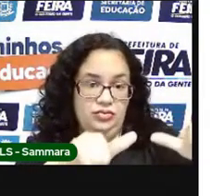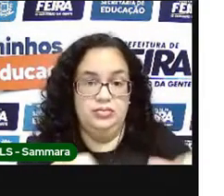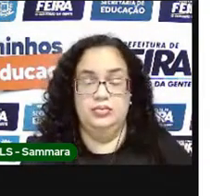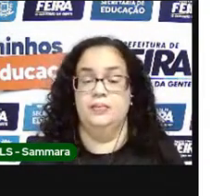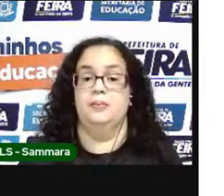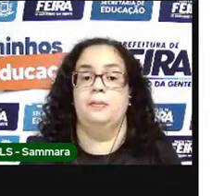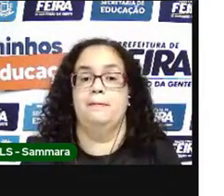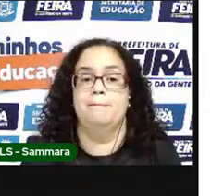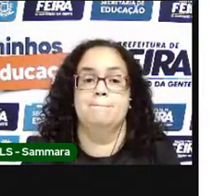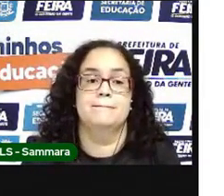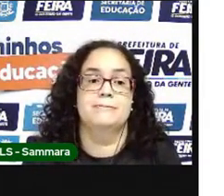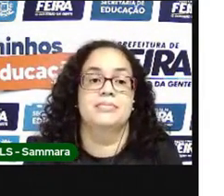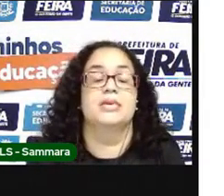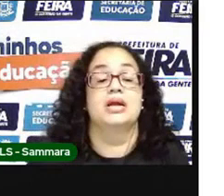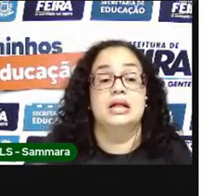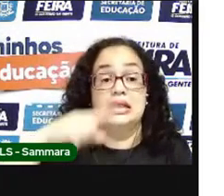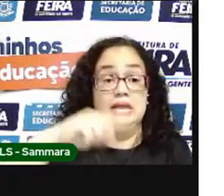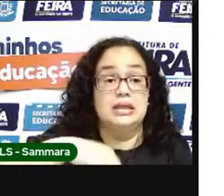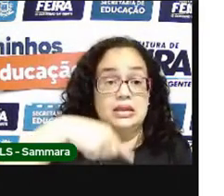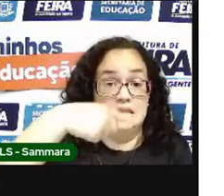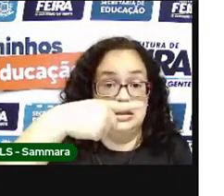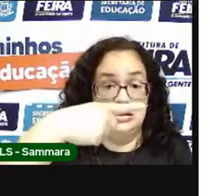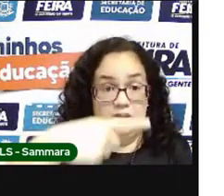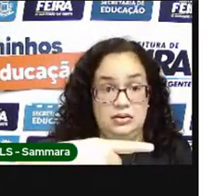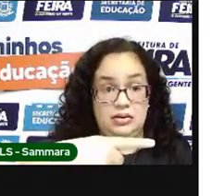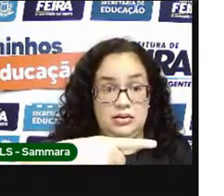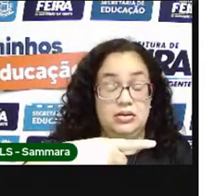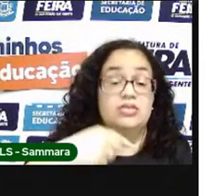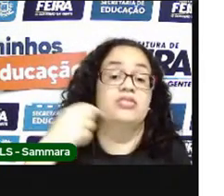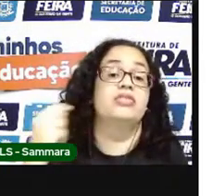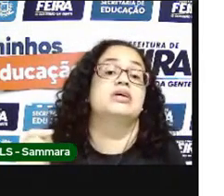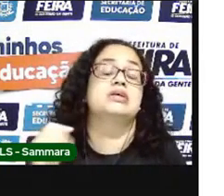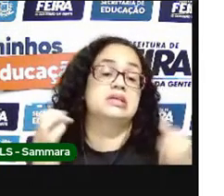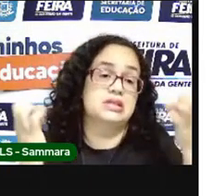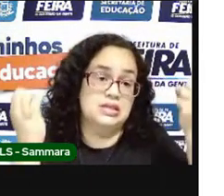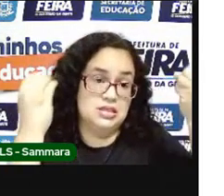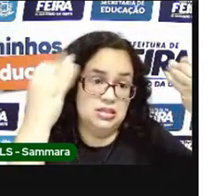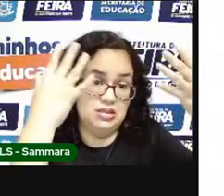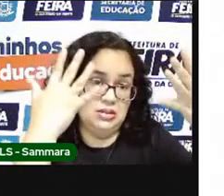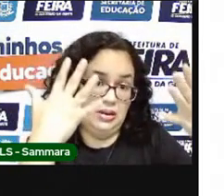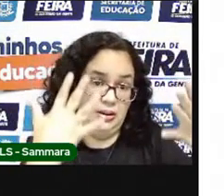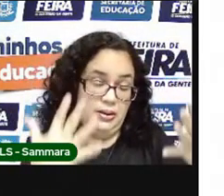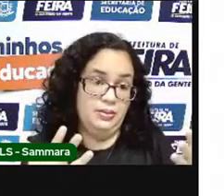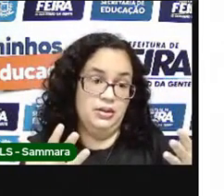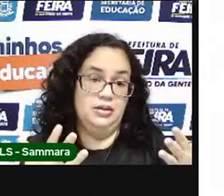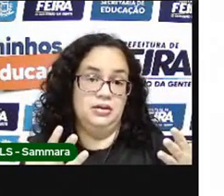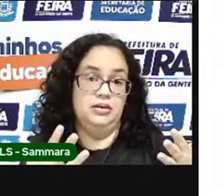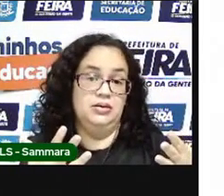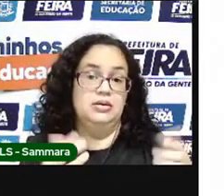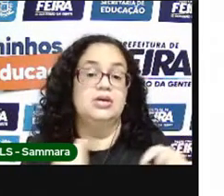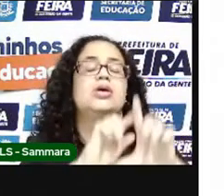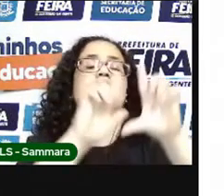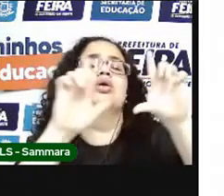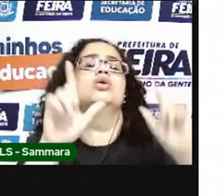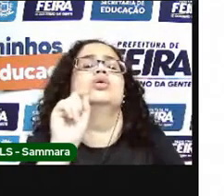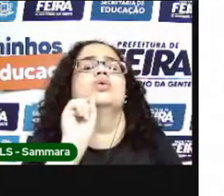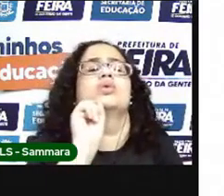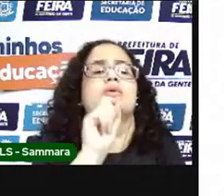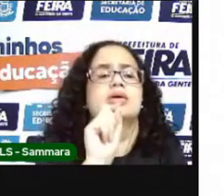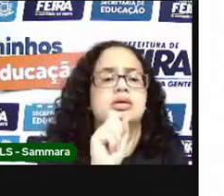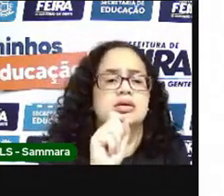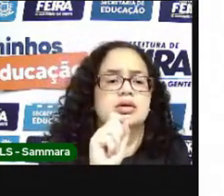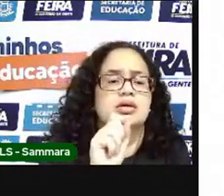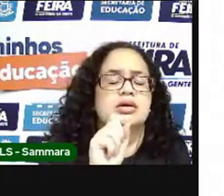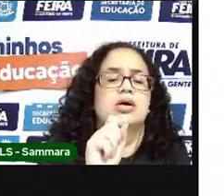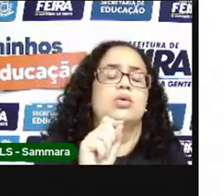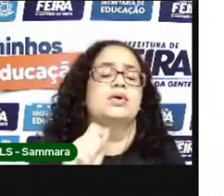E aí, logo após, vocês irão descrever a tela, certo? Vamos dizer o que tem na tela, o